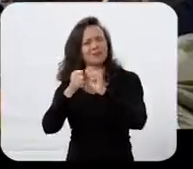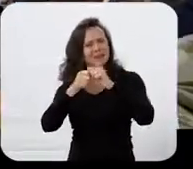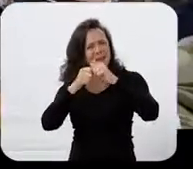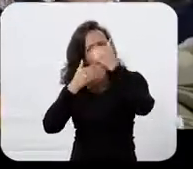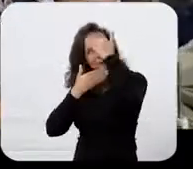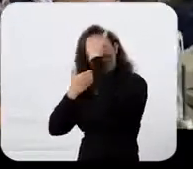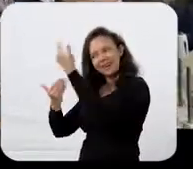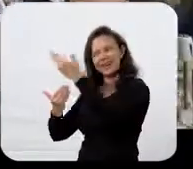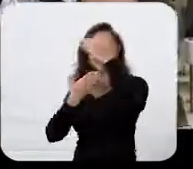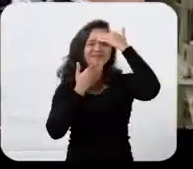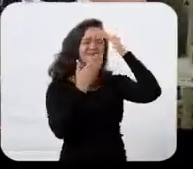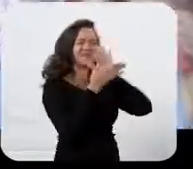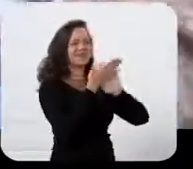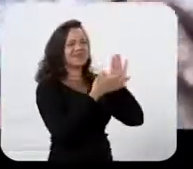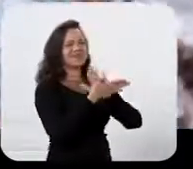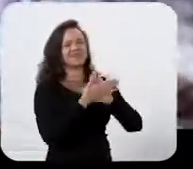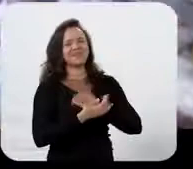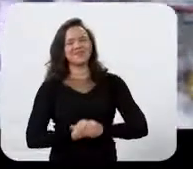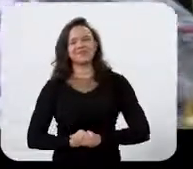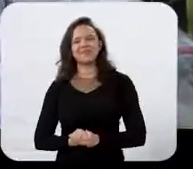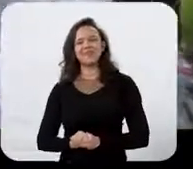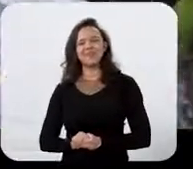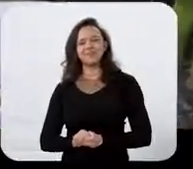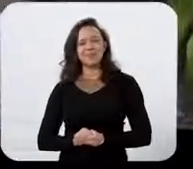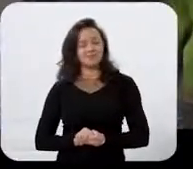Estamos aqui. Vamos juntos. Obrigado, viu? De